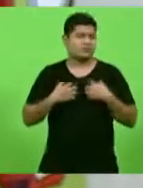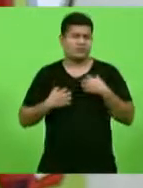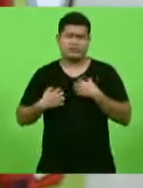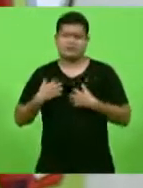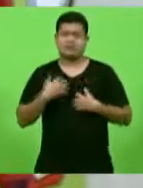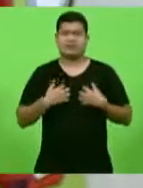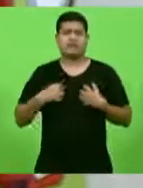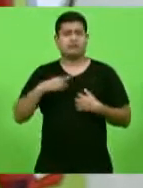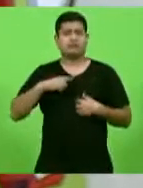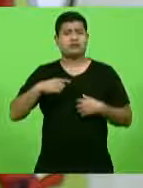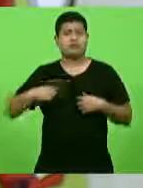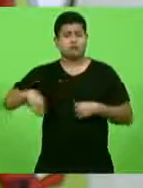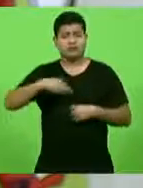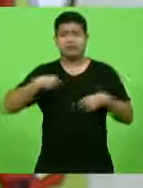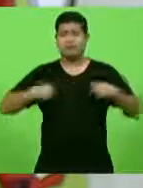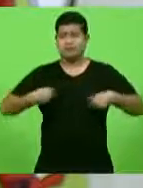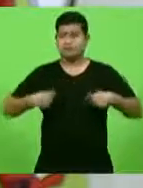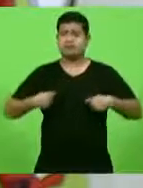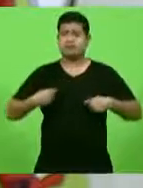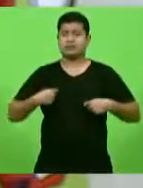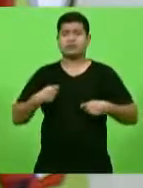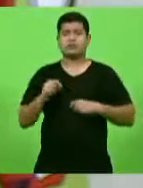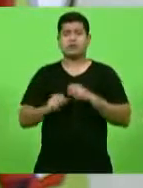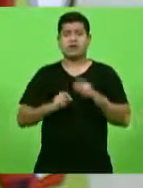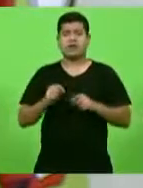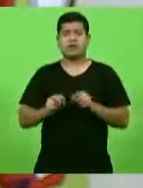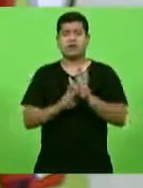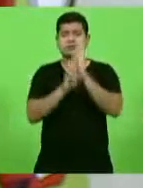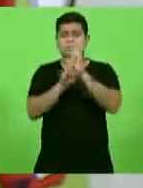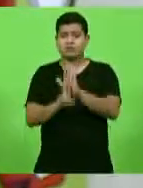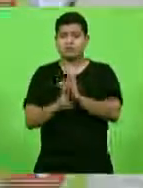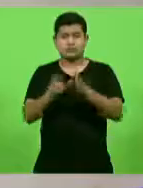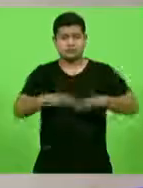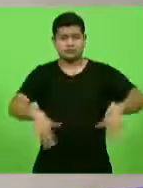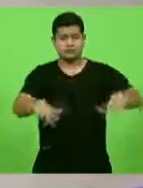posicionar. Eles não têm voz, mas nós temos. Muito obrigado.